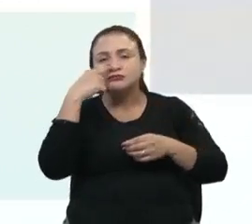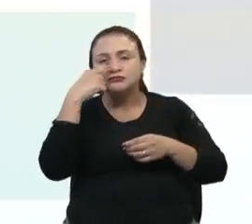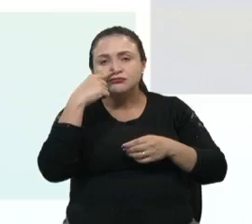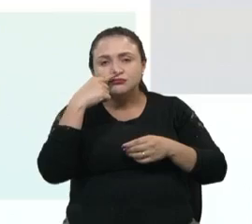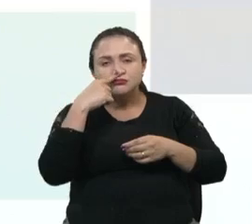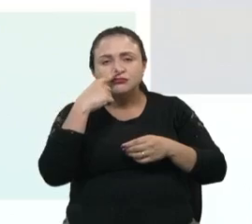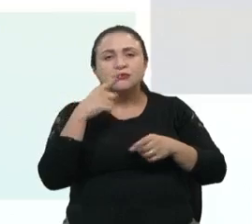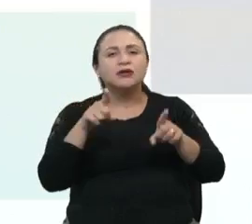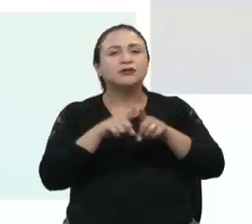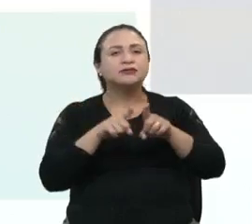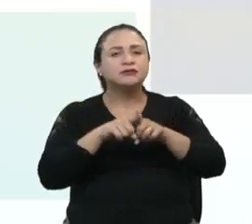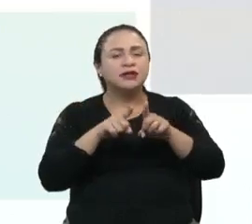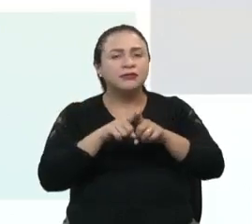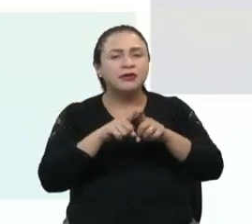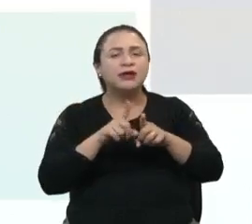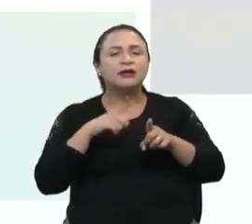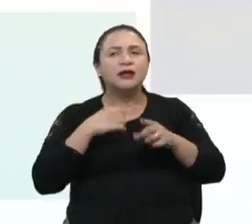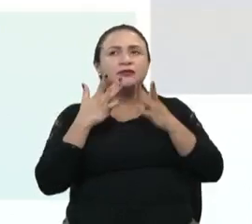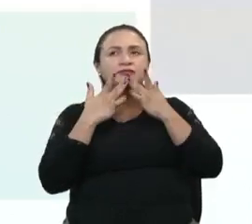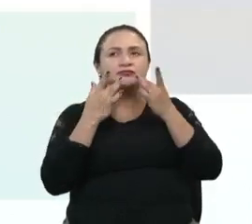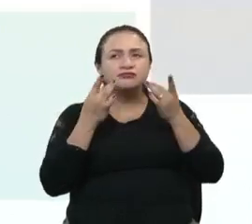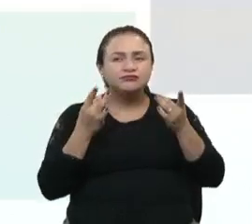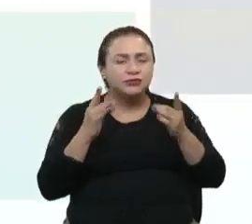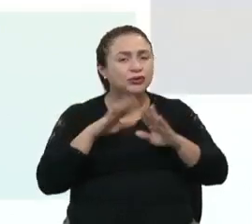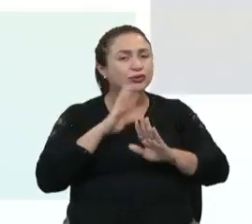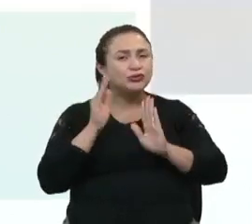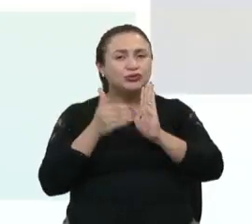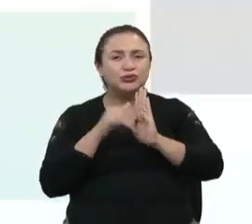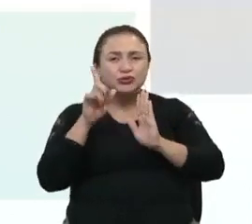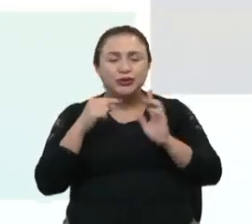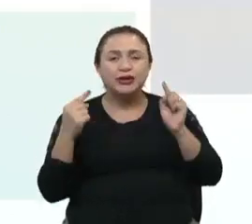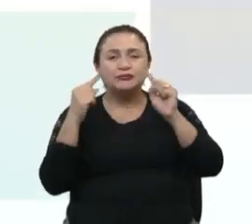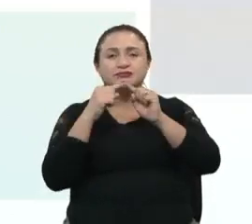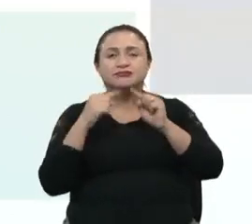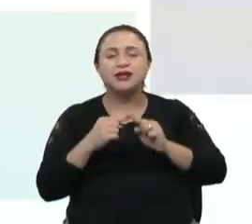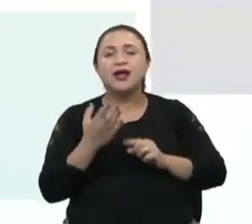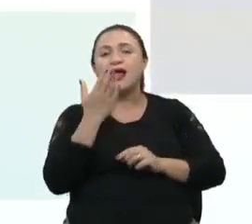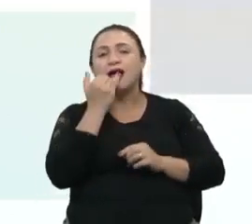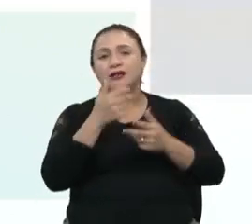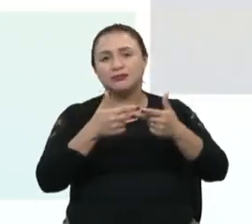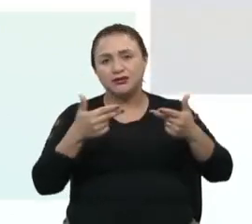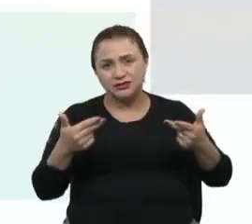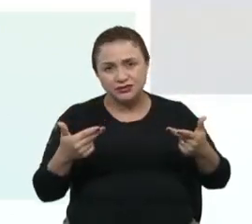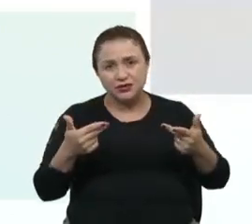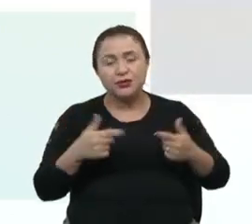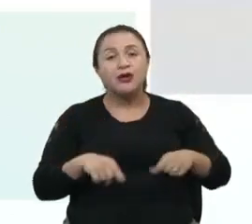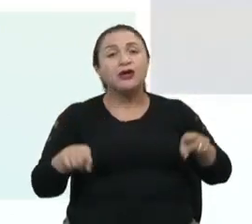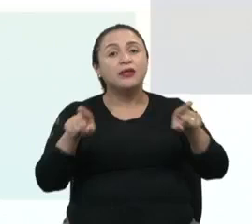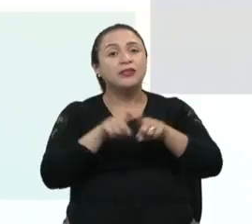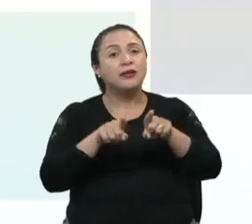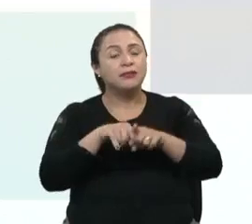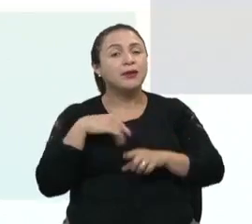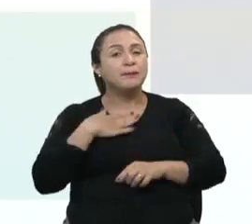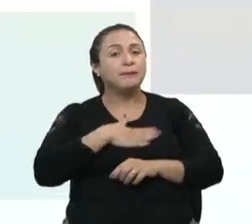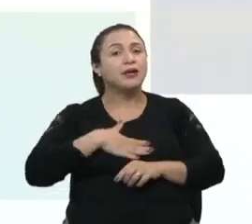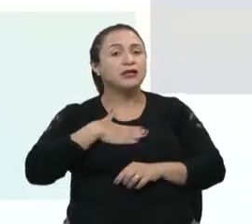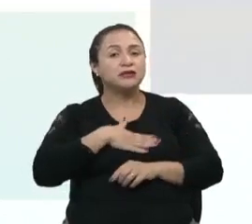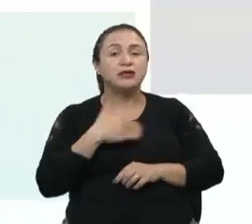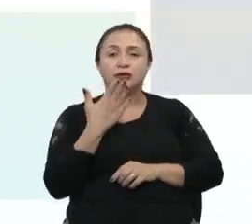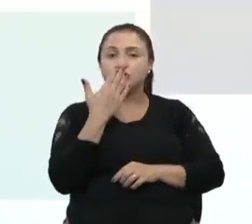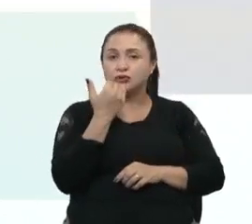gustativa, e está tudo ligado à nossa alimentação, ao prazer de comer,